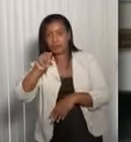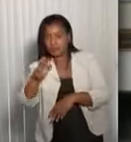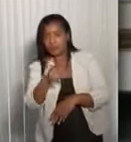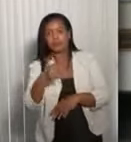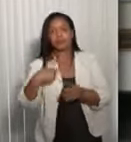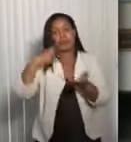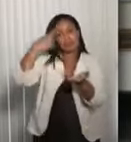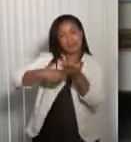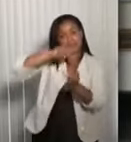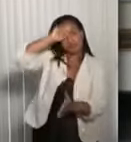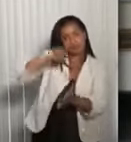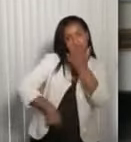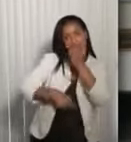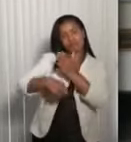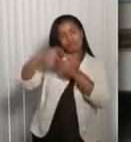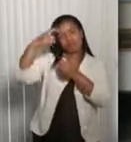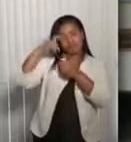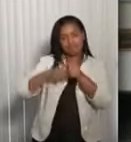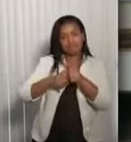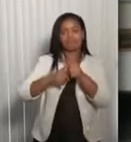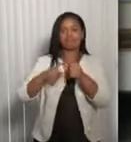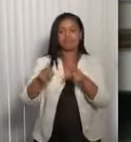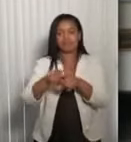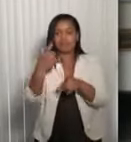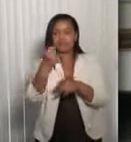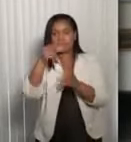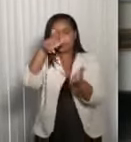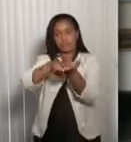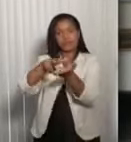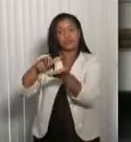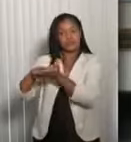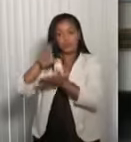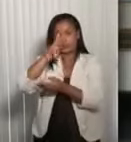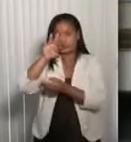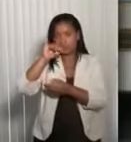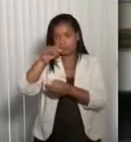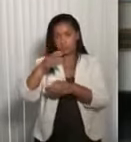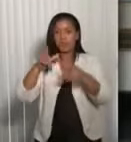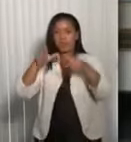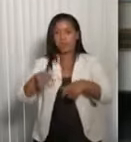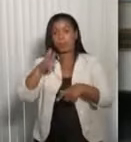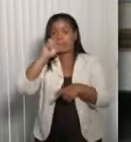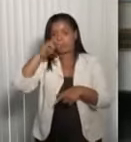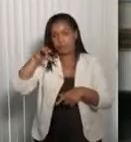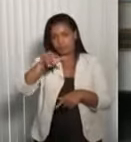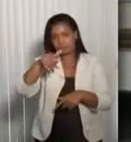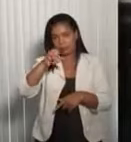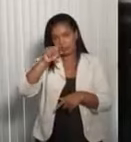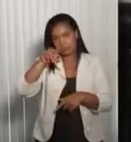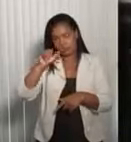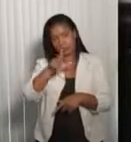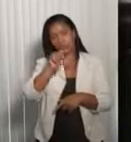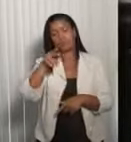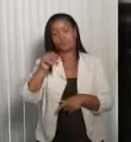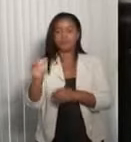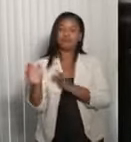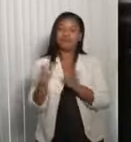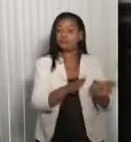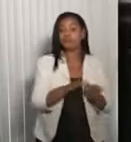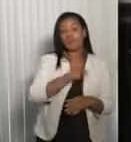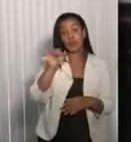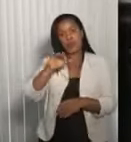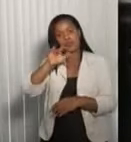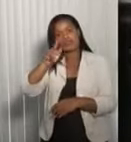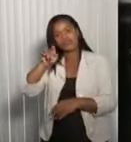convênio para a reforma e instalação de 20 leitos de UTI em Bom Jesus da Lapa. Mas, Jerônimo, tudo bom? Tudo bem,